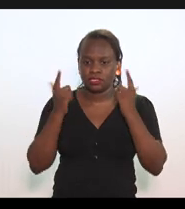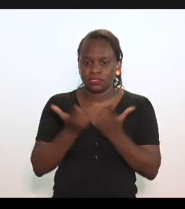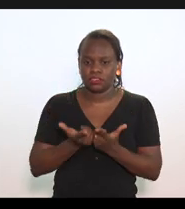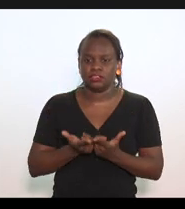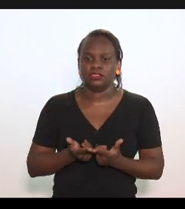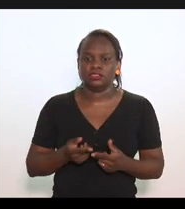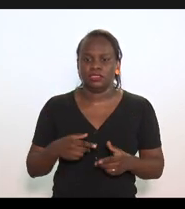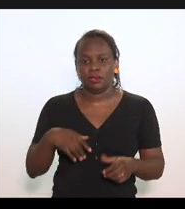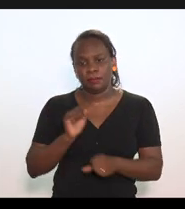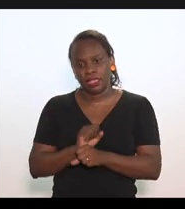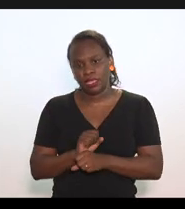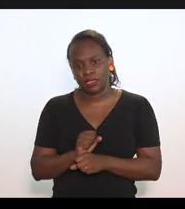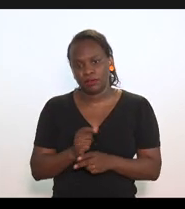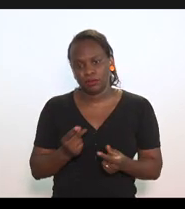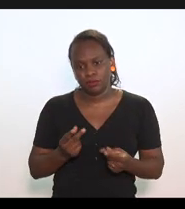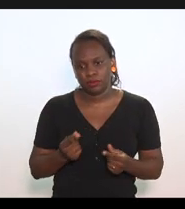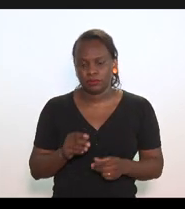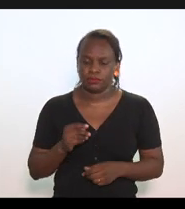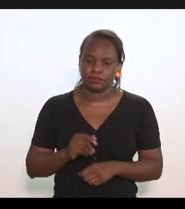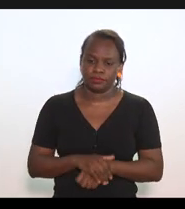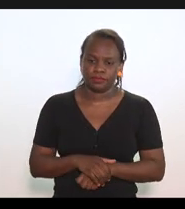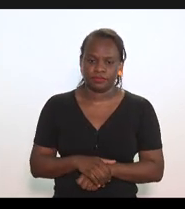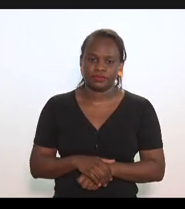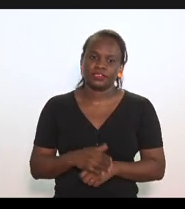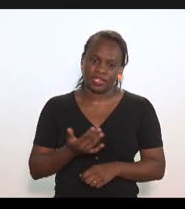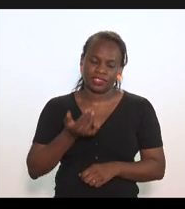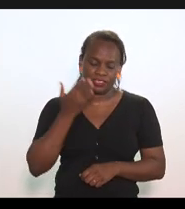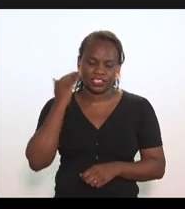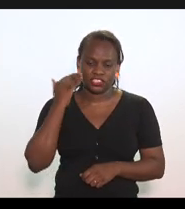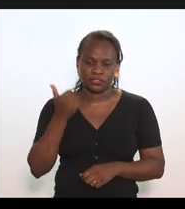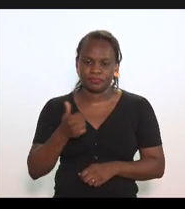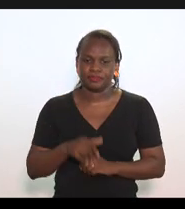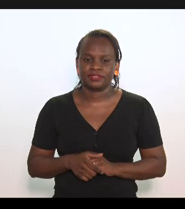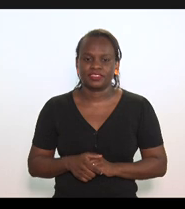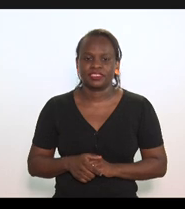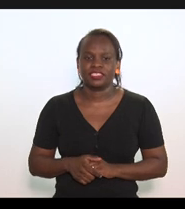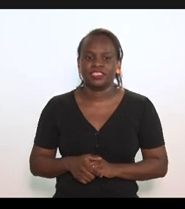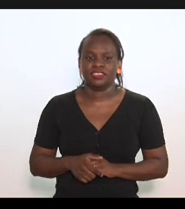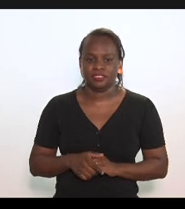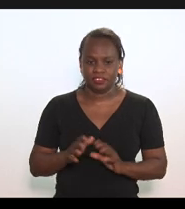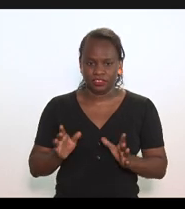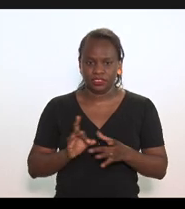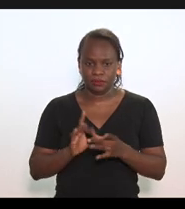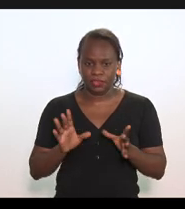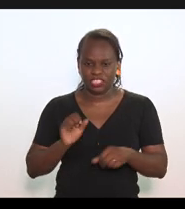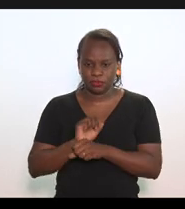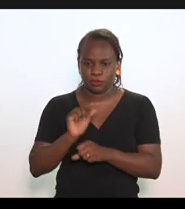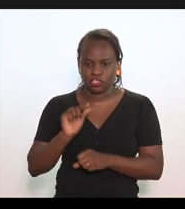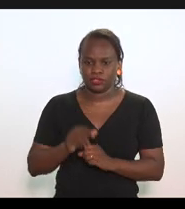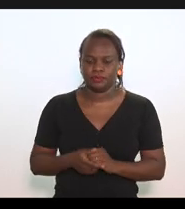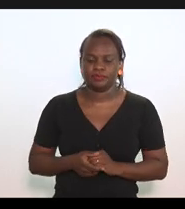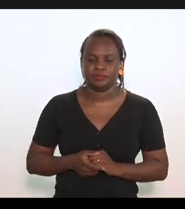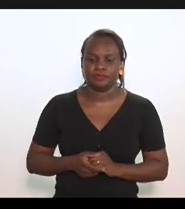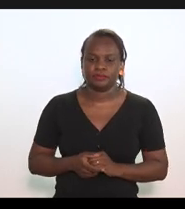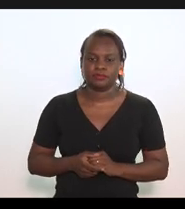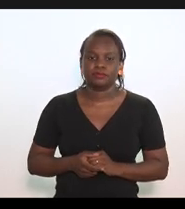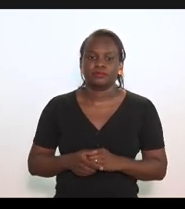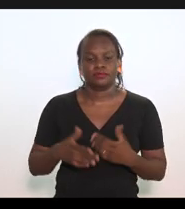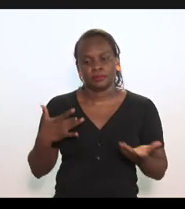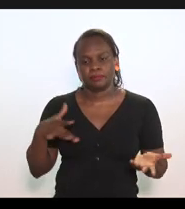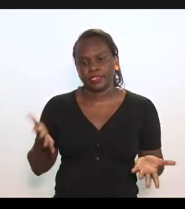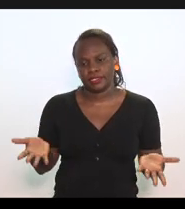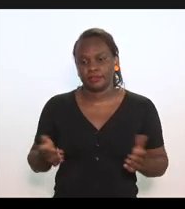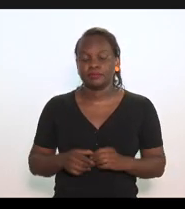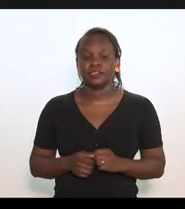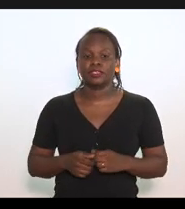parada a interlocução. pois não. Pois não. Que pena. Mas daqui a pouco libera. Daqui a pouco libera. Que pena.